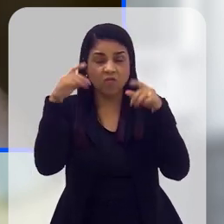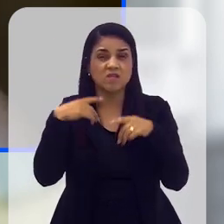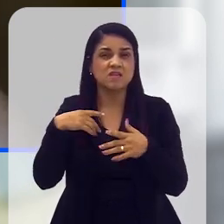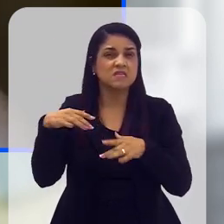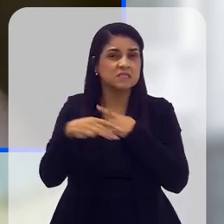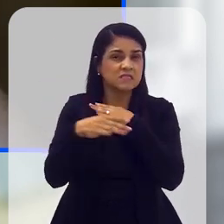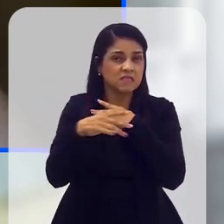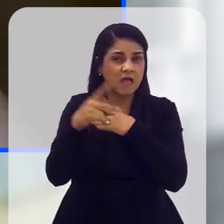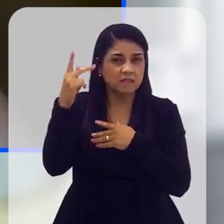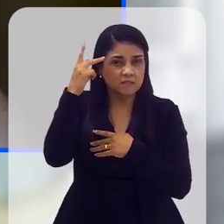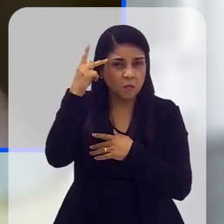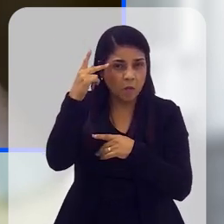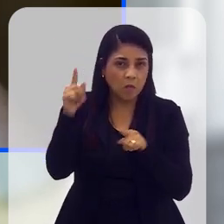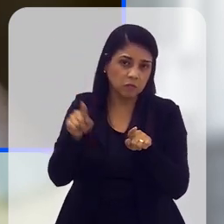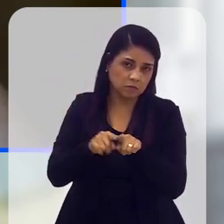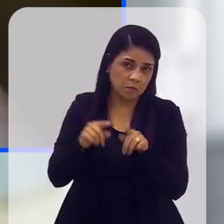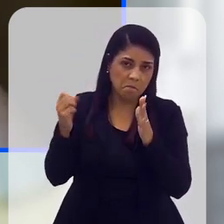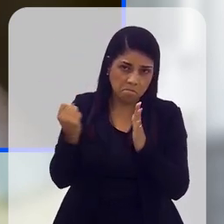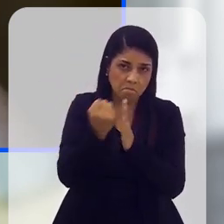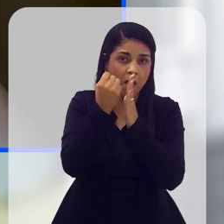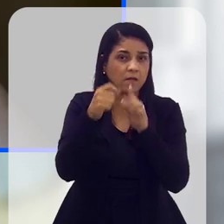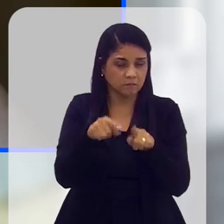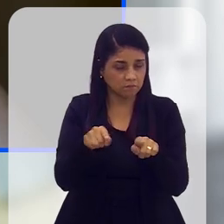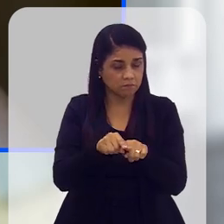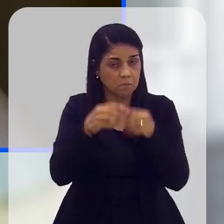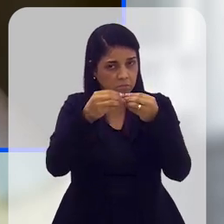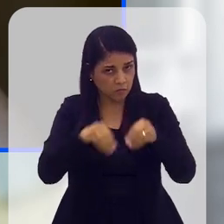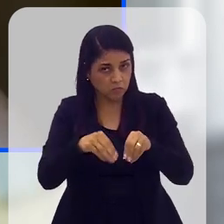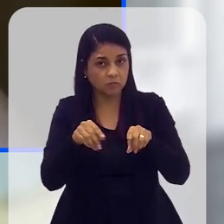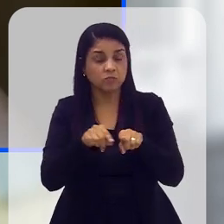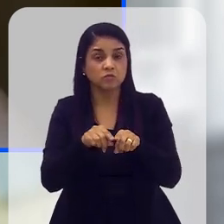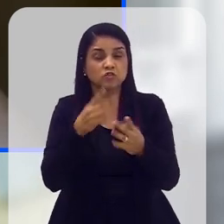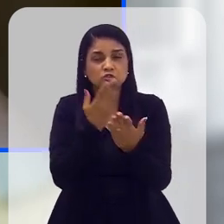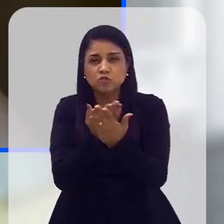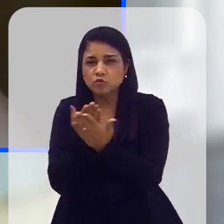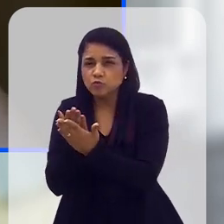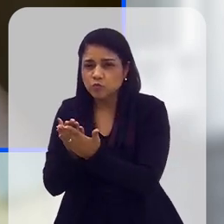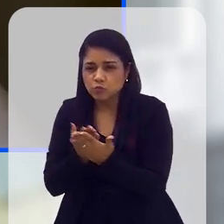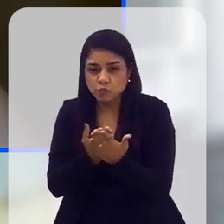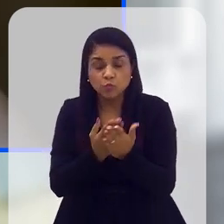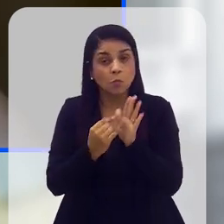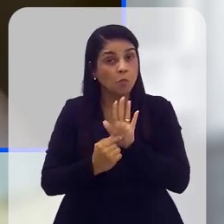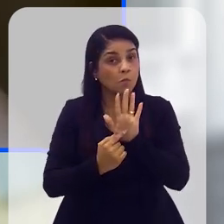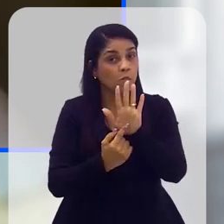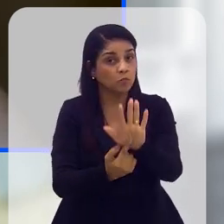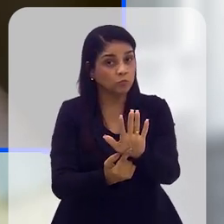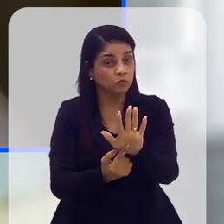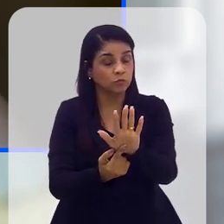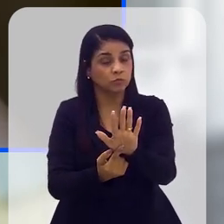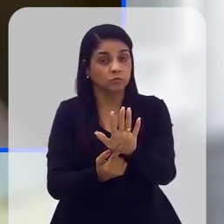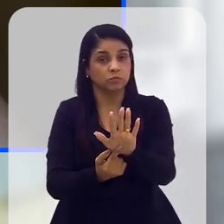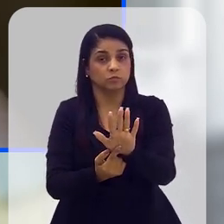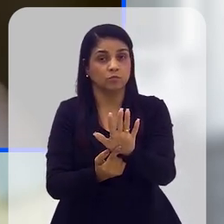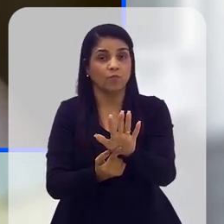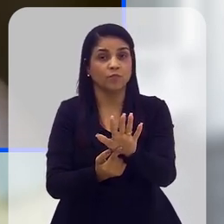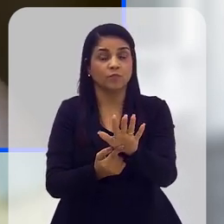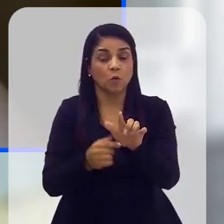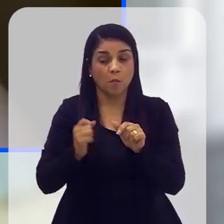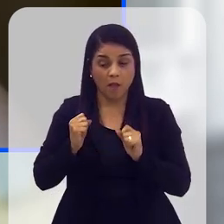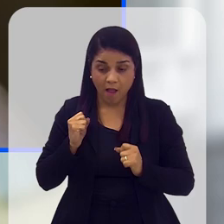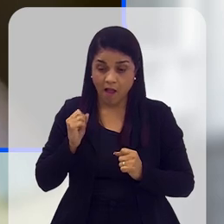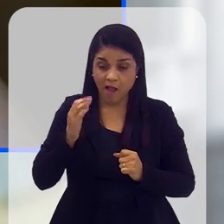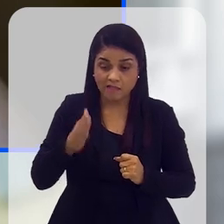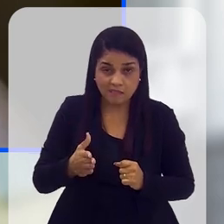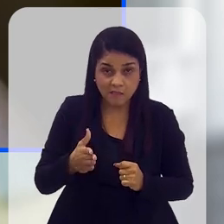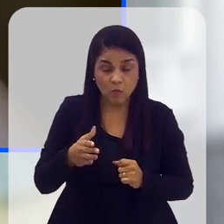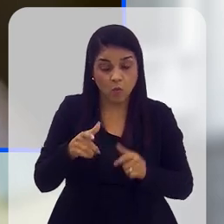como São Paulo. Então, esses estudos mais abrangentes, mostrando como que uma